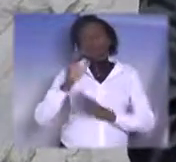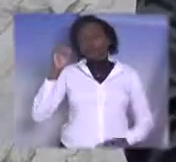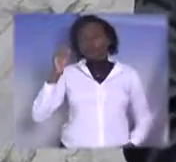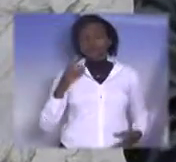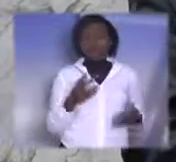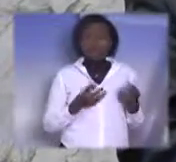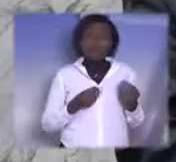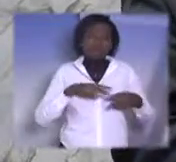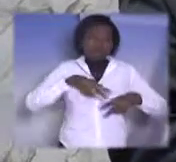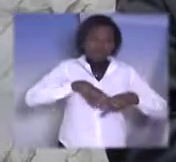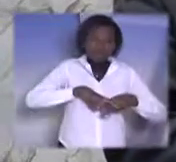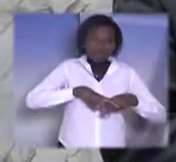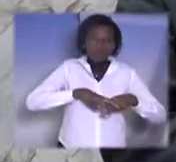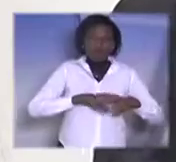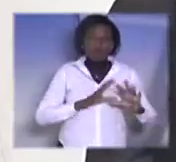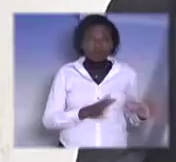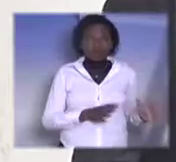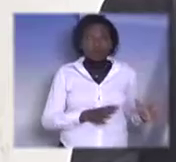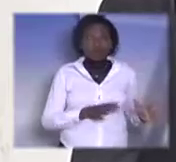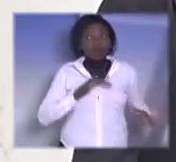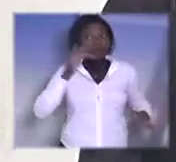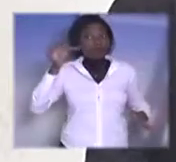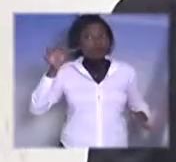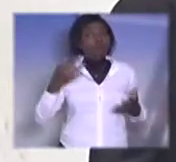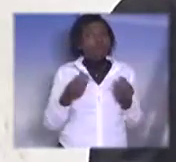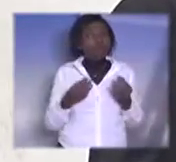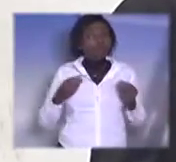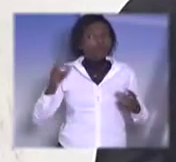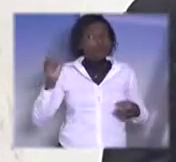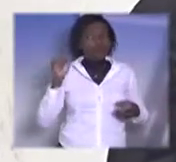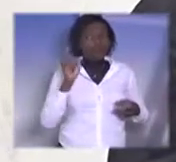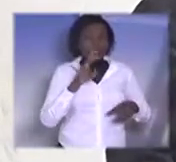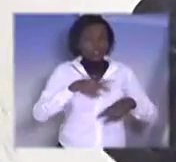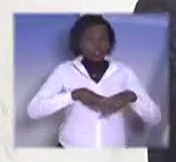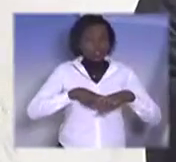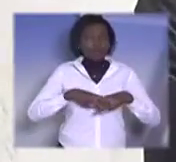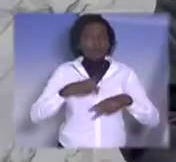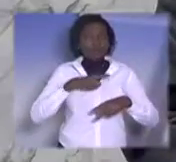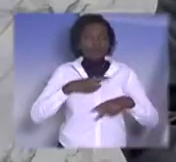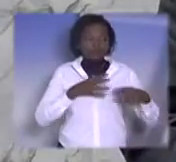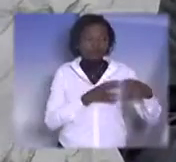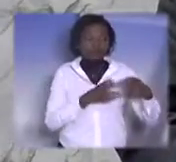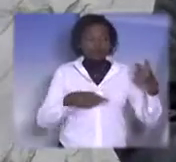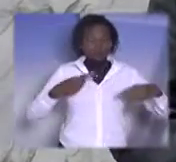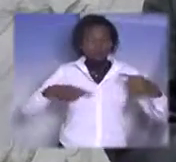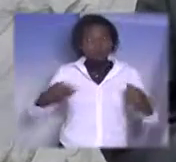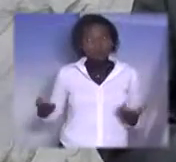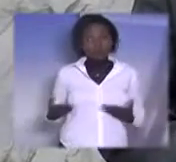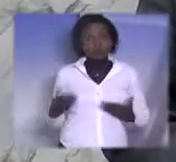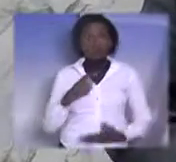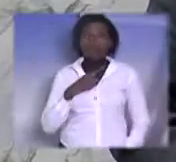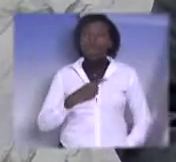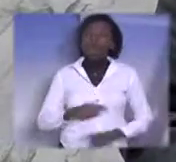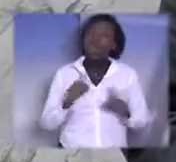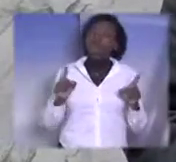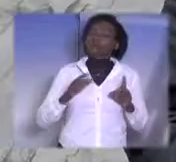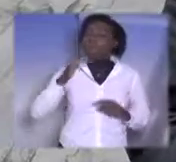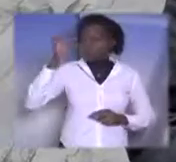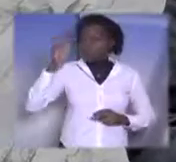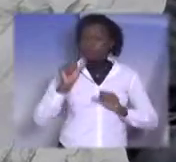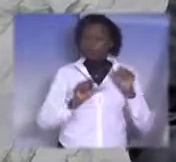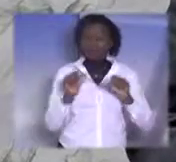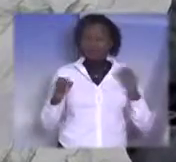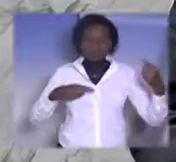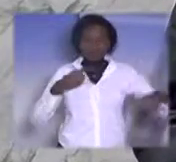já estão indo para a cadeia, se Deus quiser, nós vamos ver muita mais, muito mais gente na cadeia ainda dos políticos atuais aí, mas nós vamos mudar essa política,